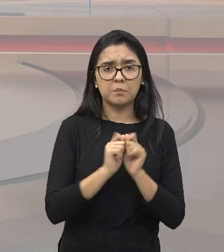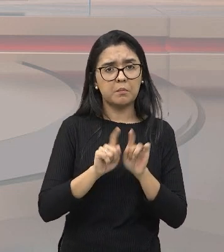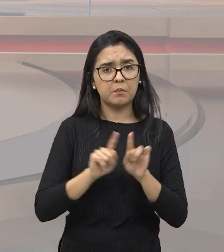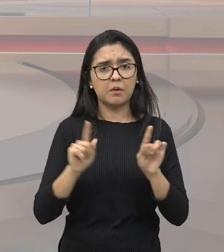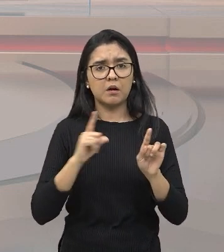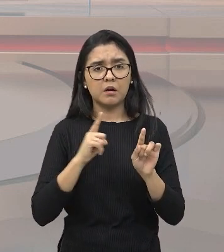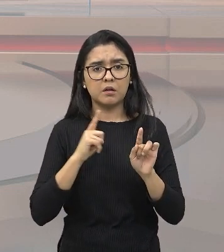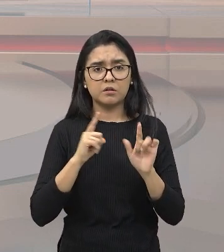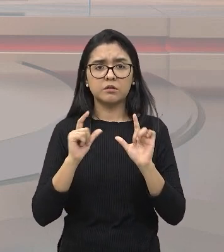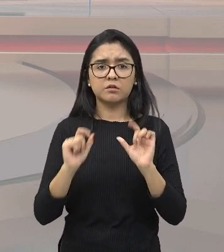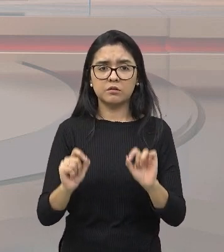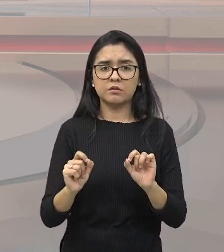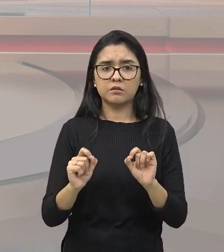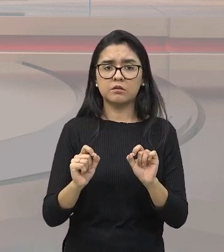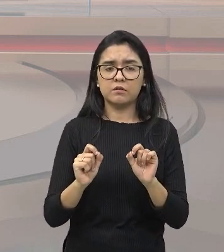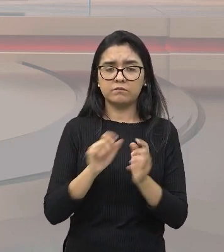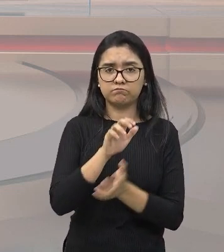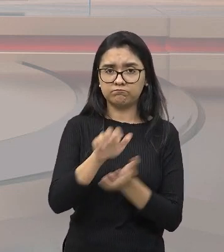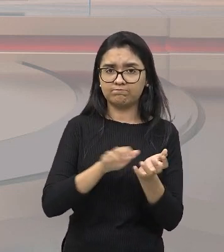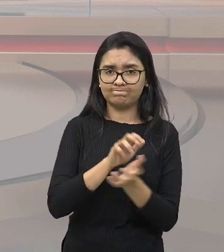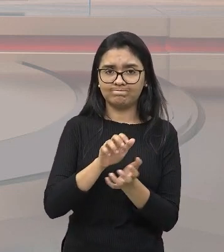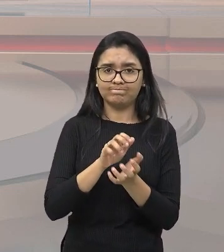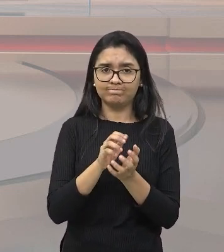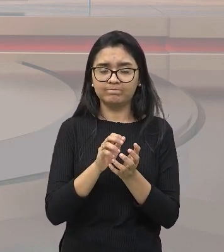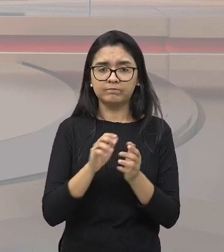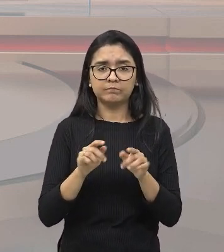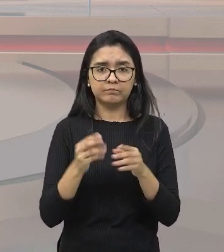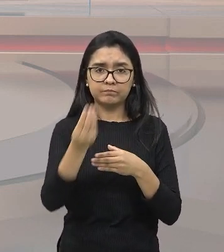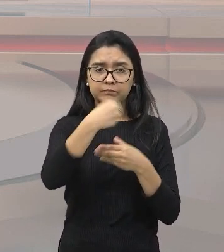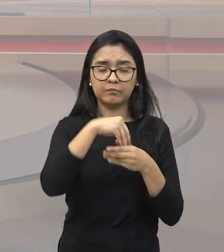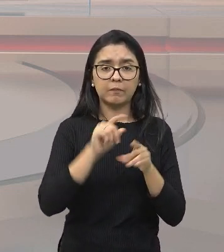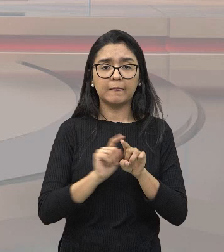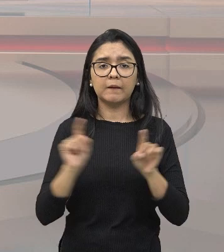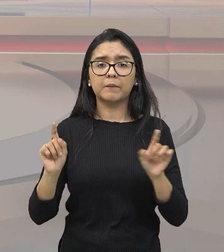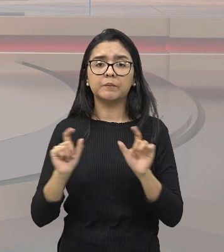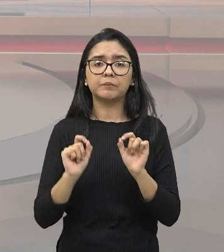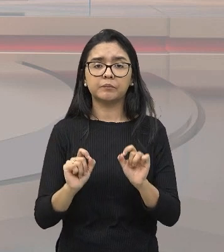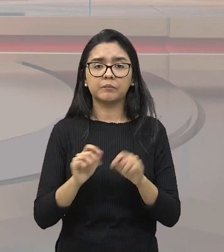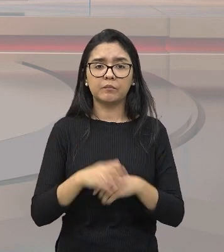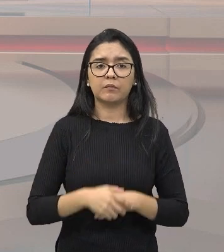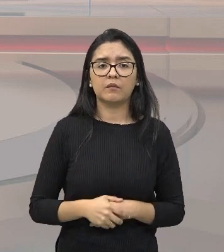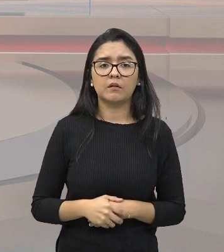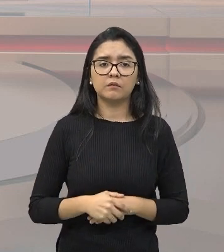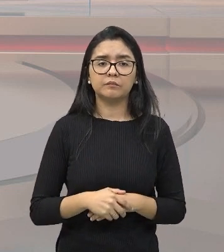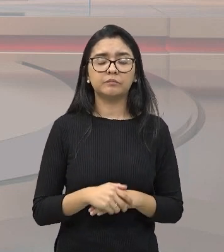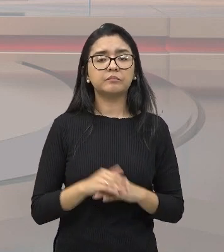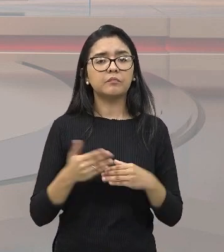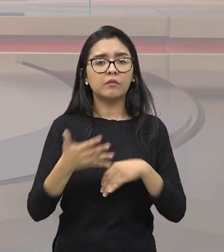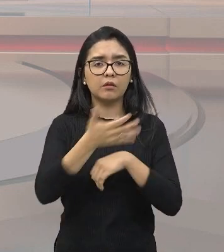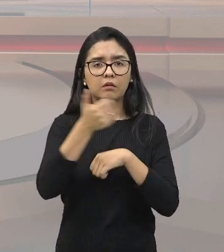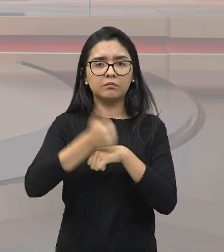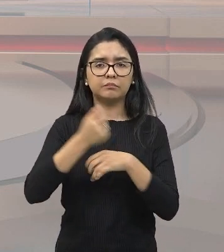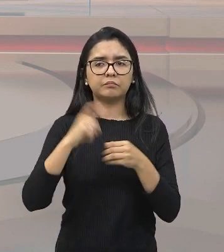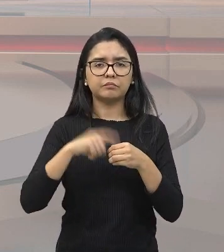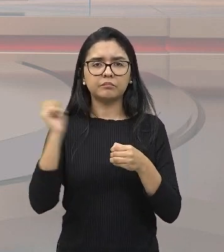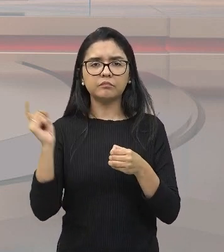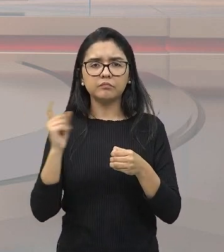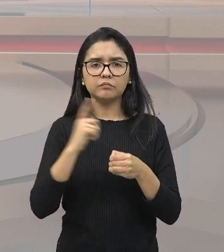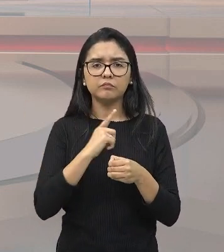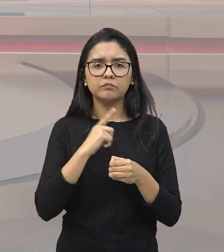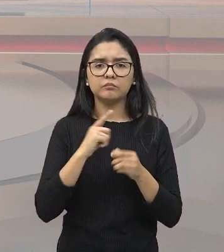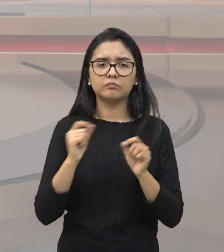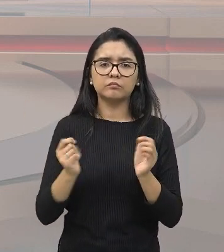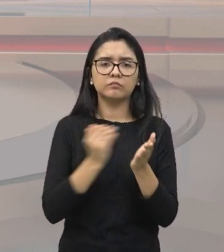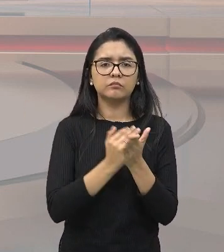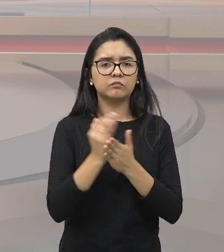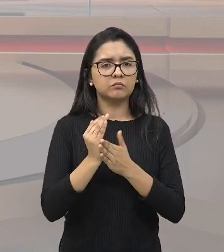rusgas internas, suas brigas internas. Mas com a saída do opressor, do colonizador, então eles foram livres para começar a